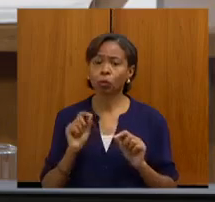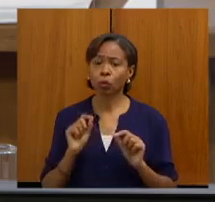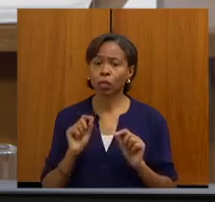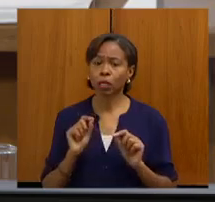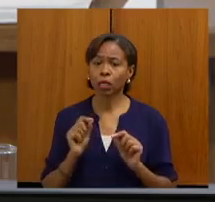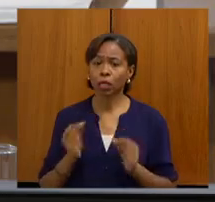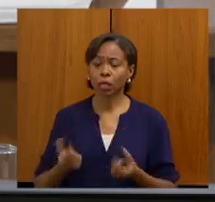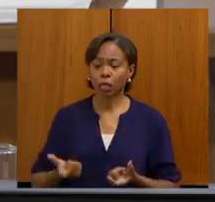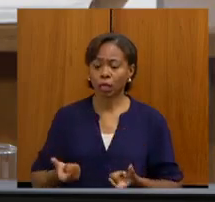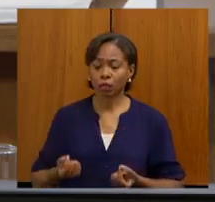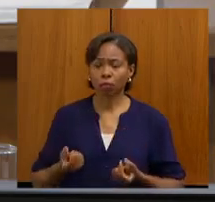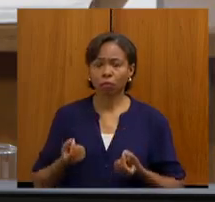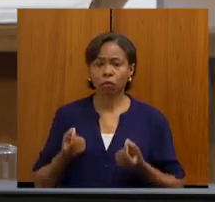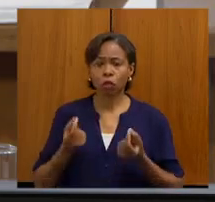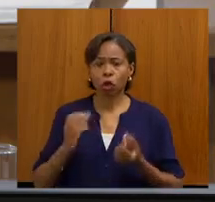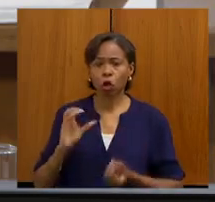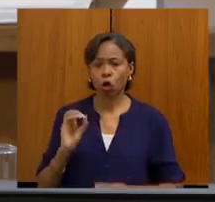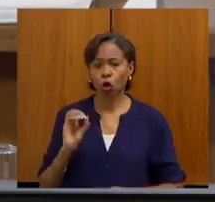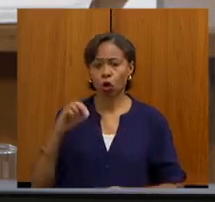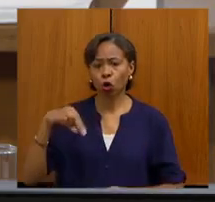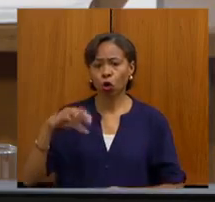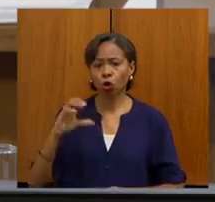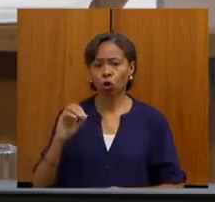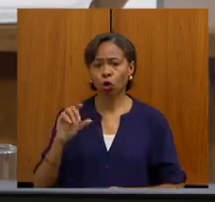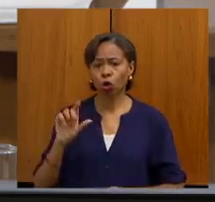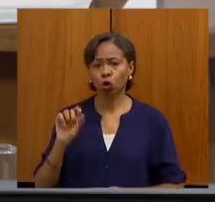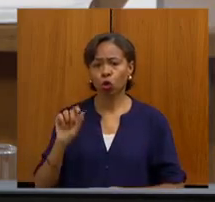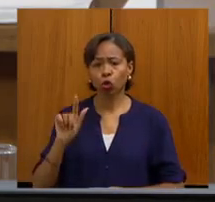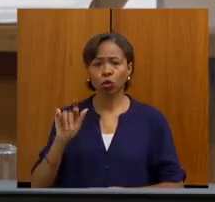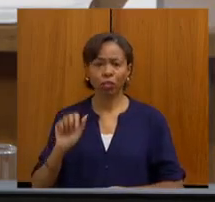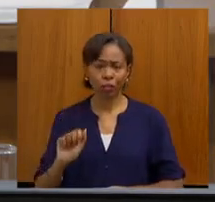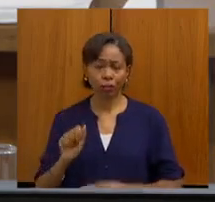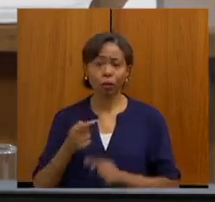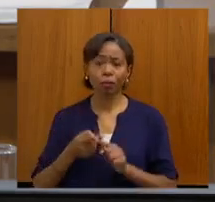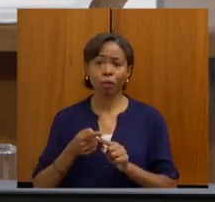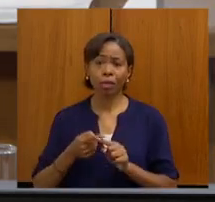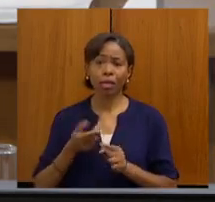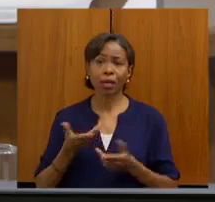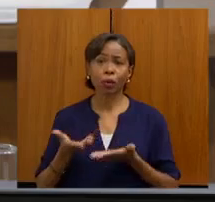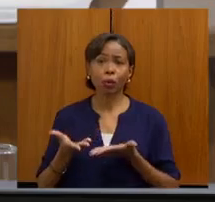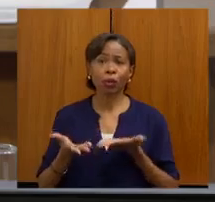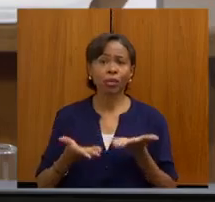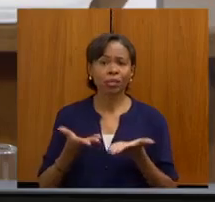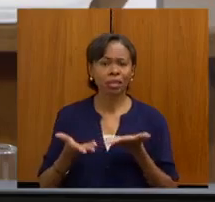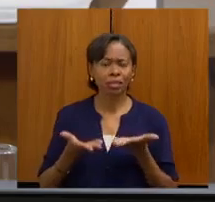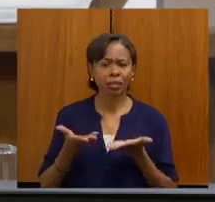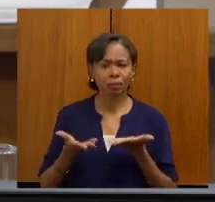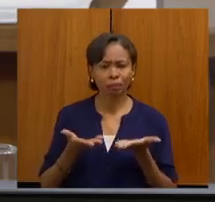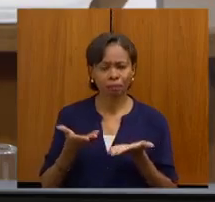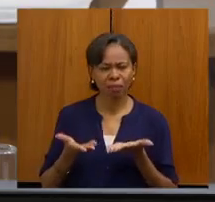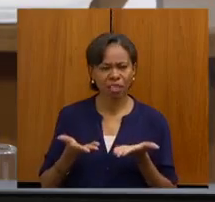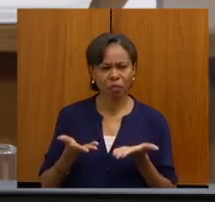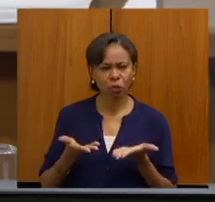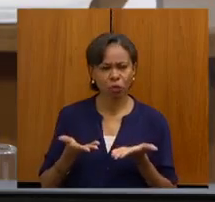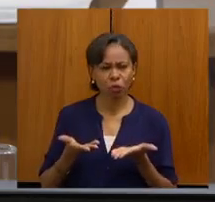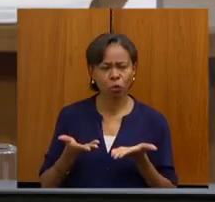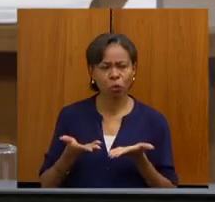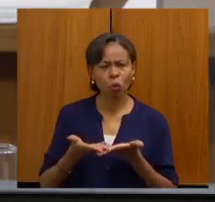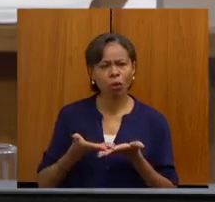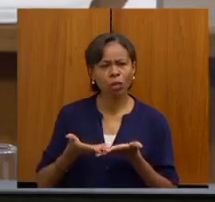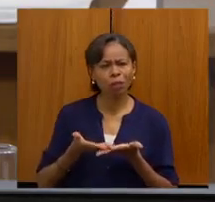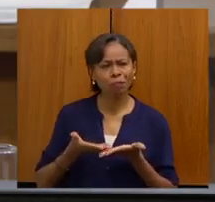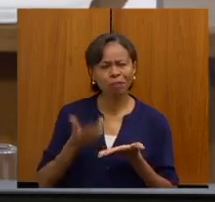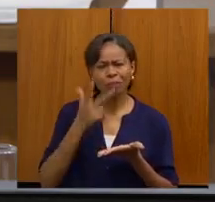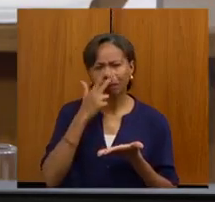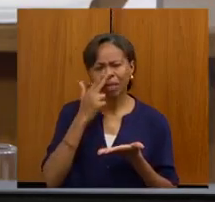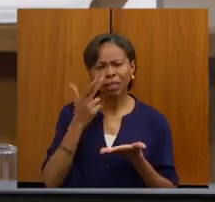oncológica, porque o tratamento e se eu estiver enganada, Fábio, você me corrige, parece que ele tem uma